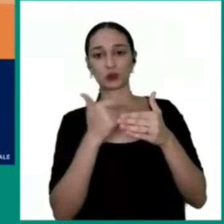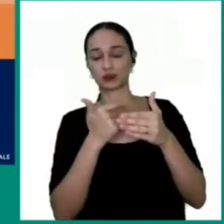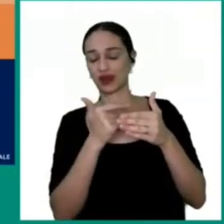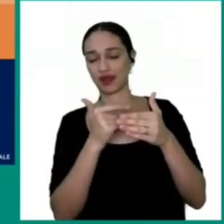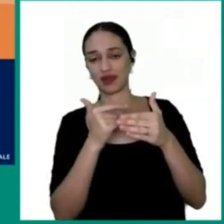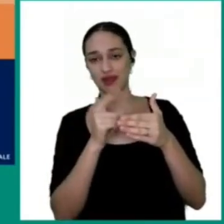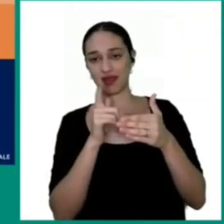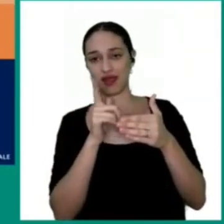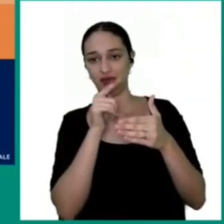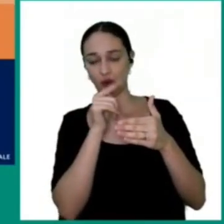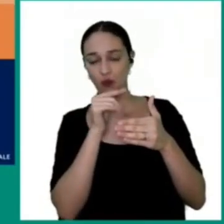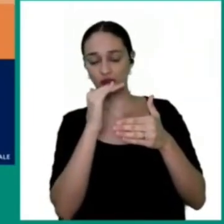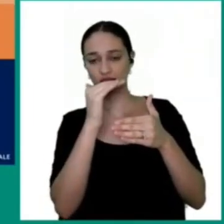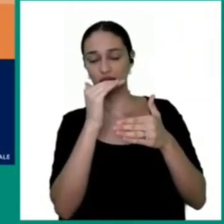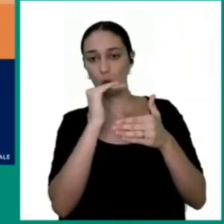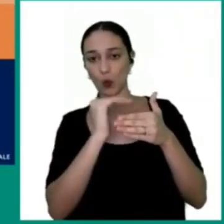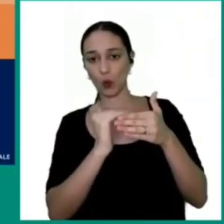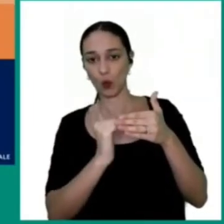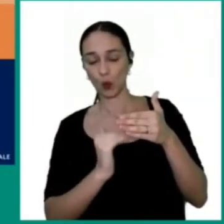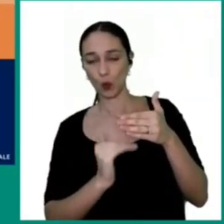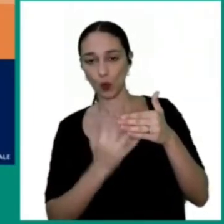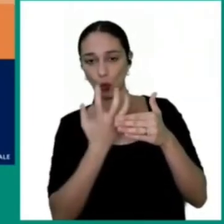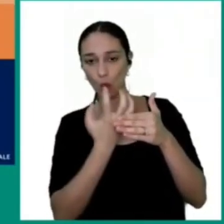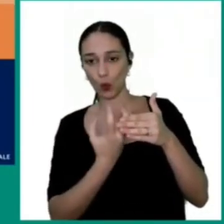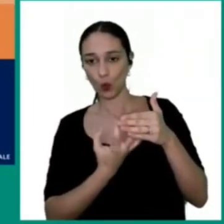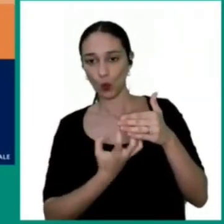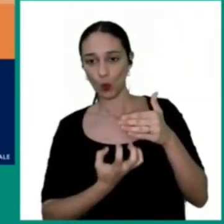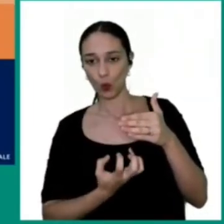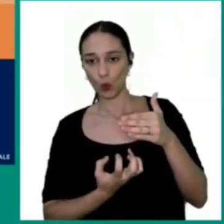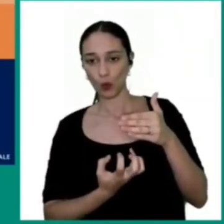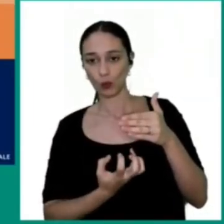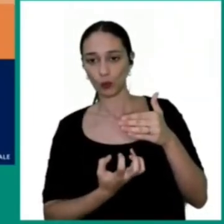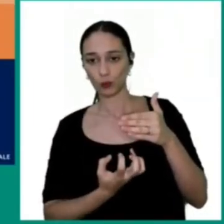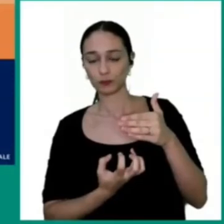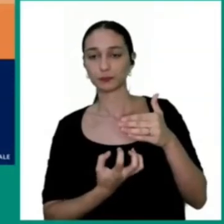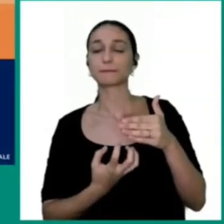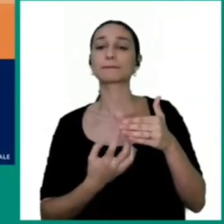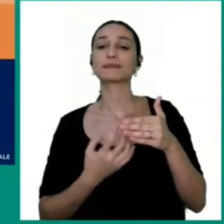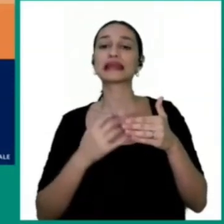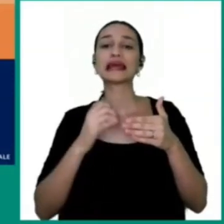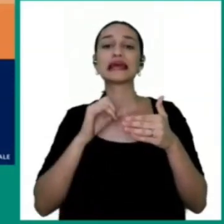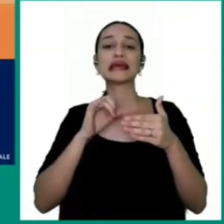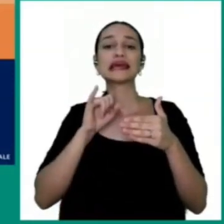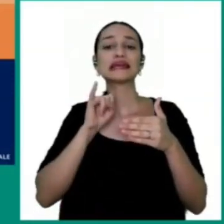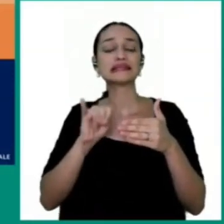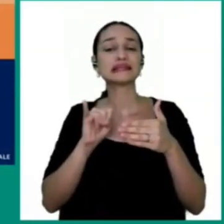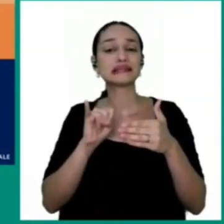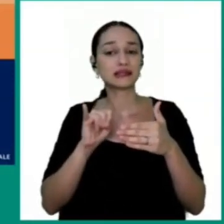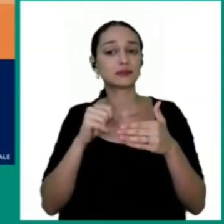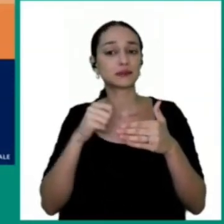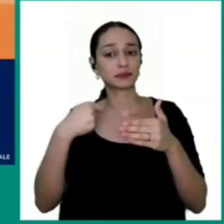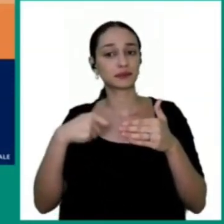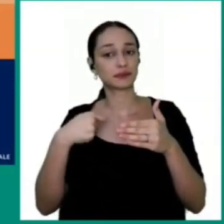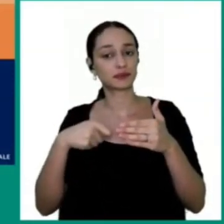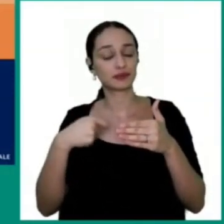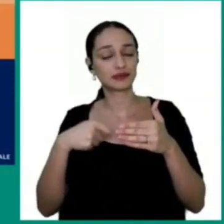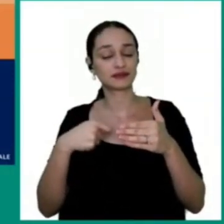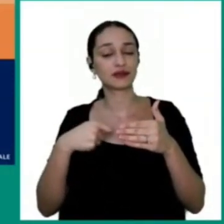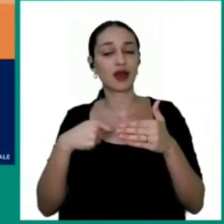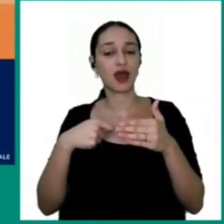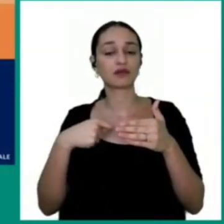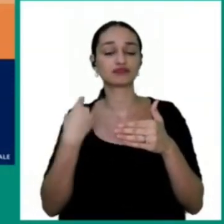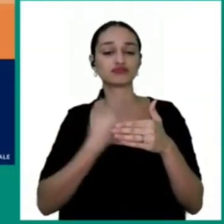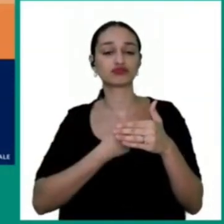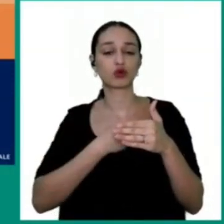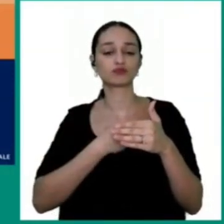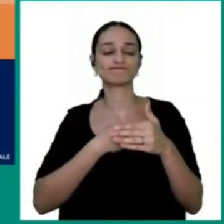e também, se necessário, né? Fazer esses reforços para garantir a estabilidade. Então, o